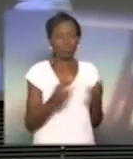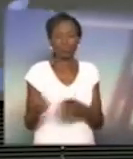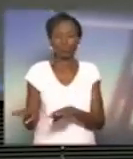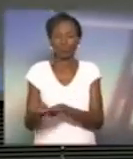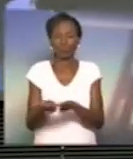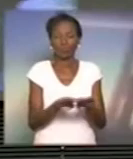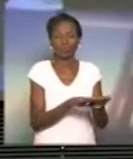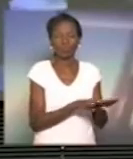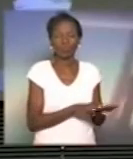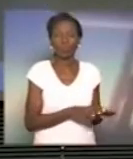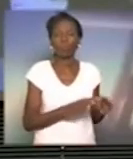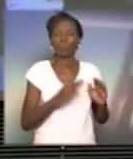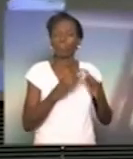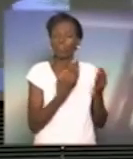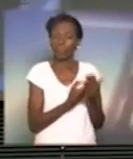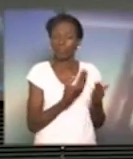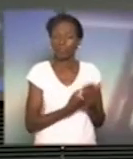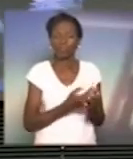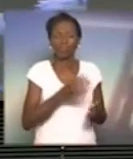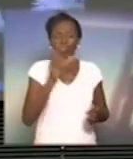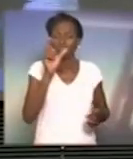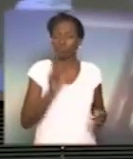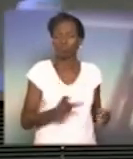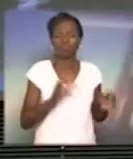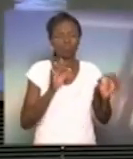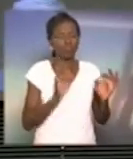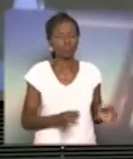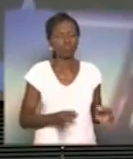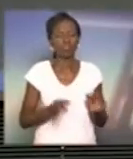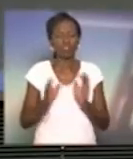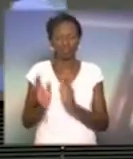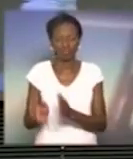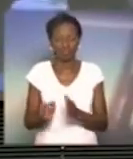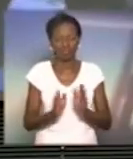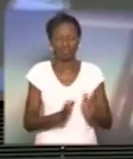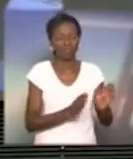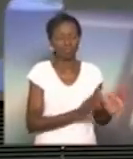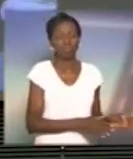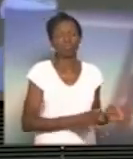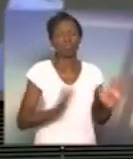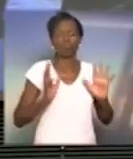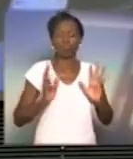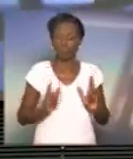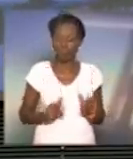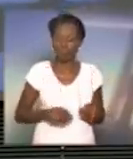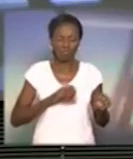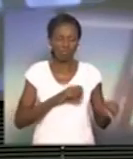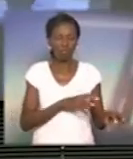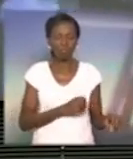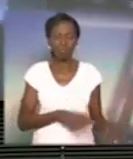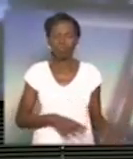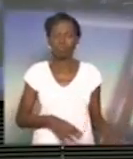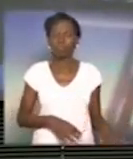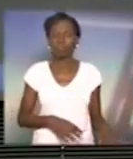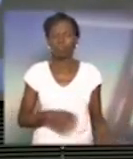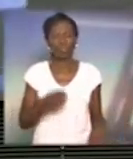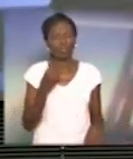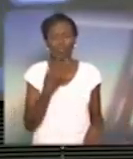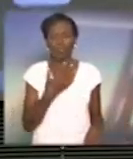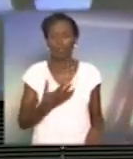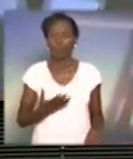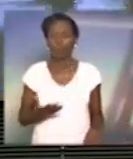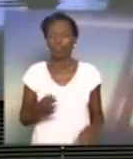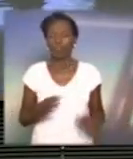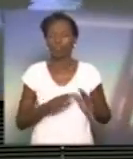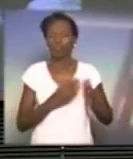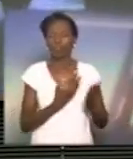Então, assim, é uma organização, a escola é exemplo de organização, de limpeza, de ensino, é uma escola excelente. Os pais decidiram